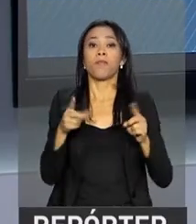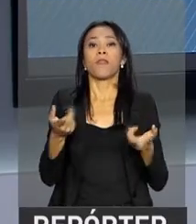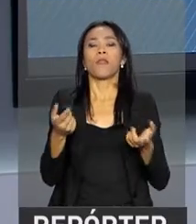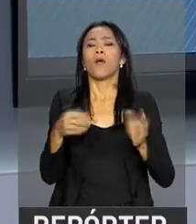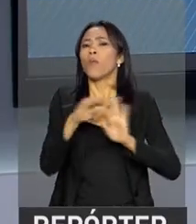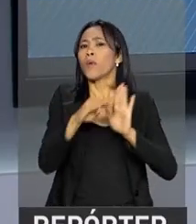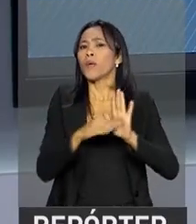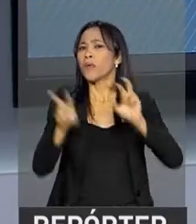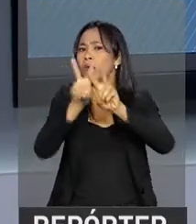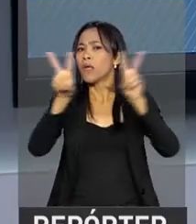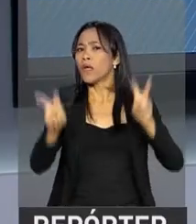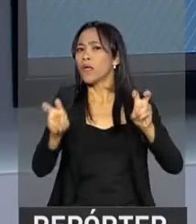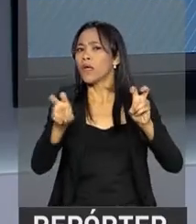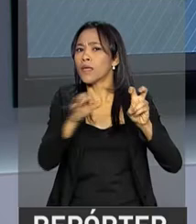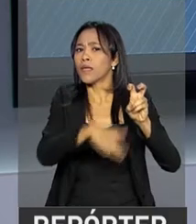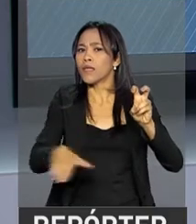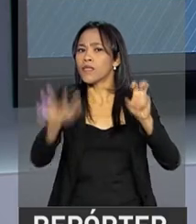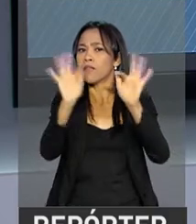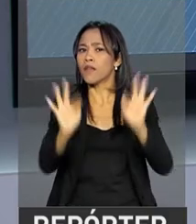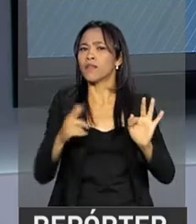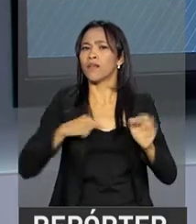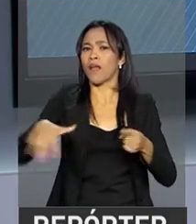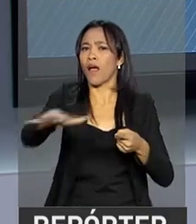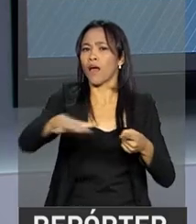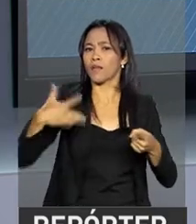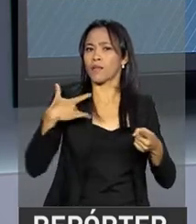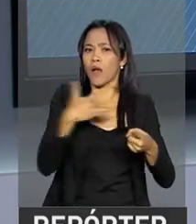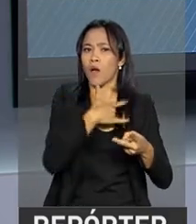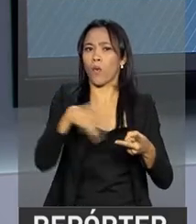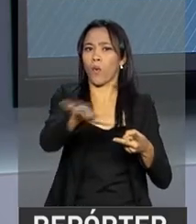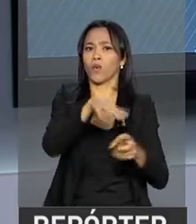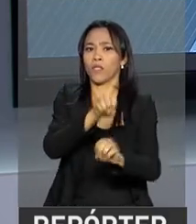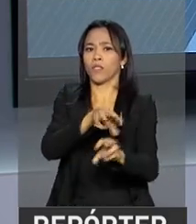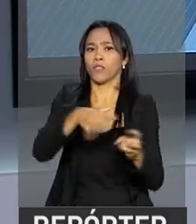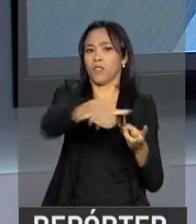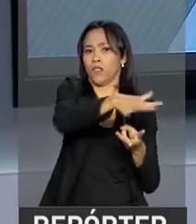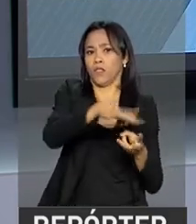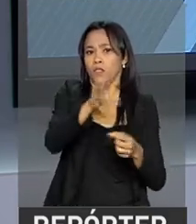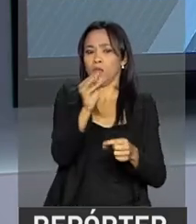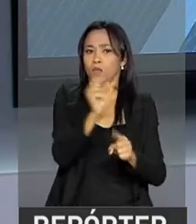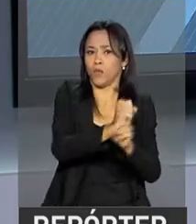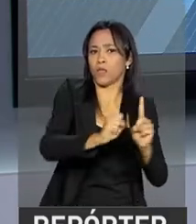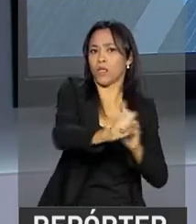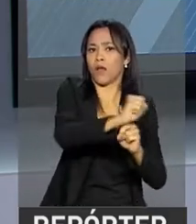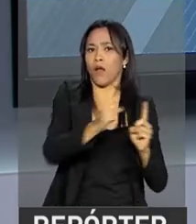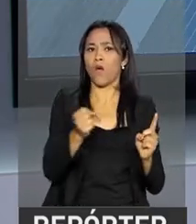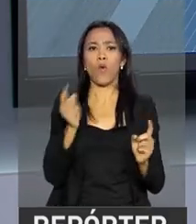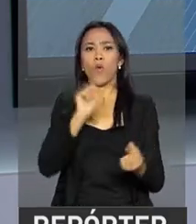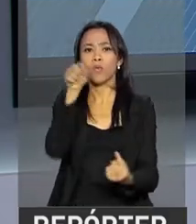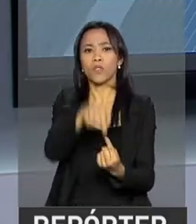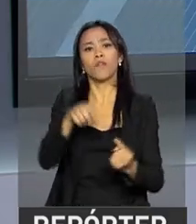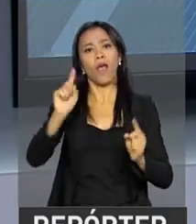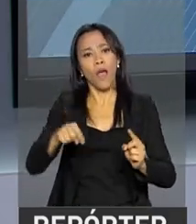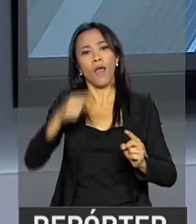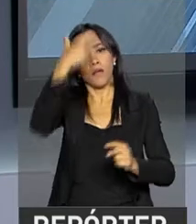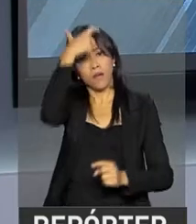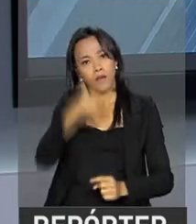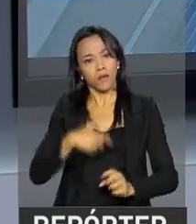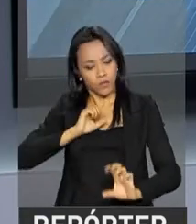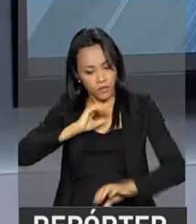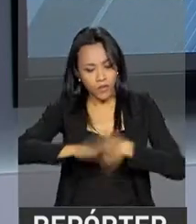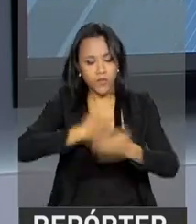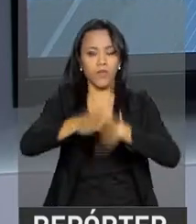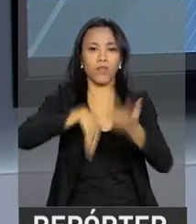Feliz tem ações em diversas áreas, como saúde, educação, assistência social. E, para garantir o desenvolvimento integral dos